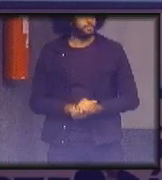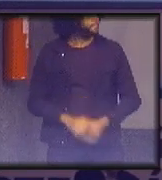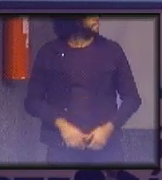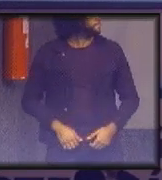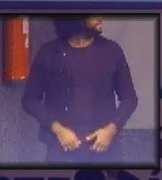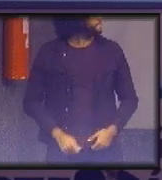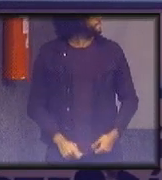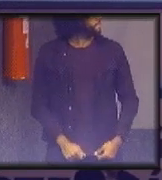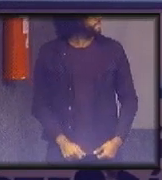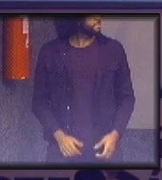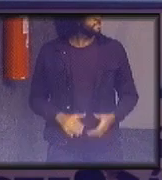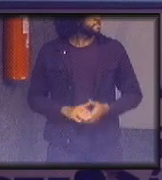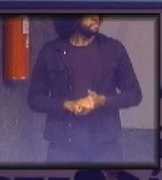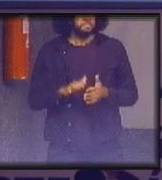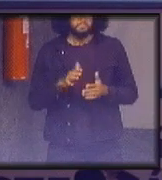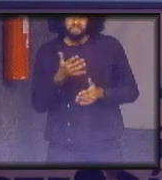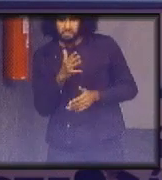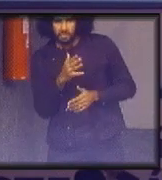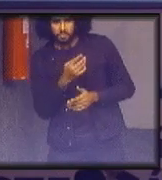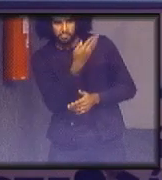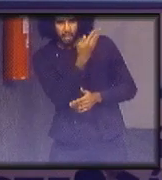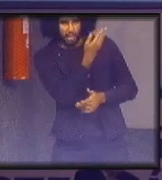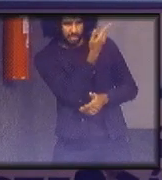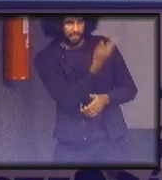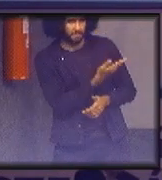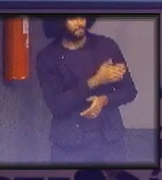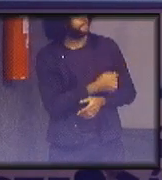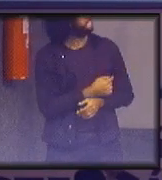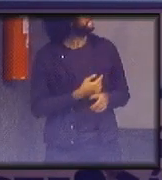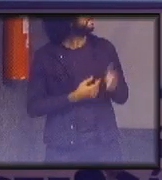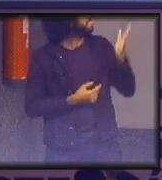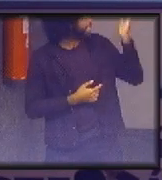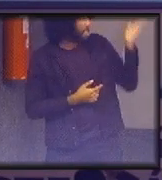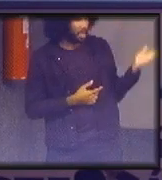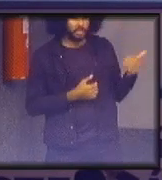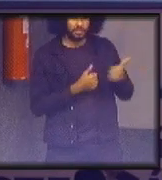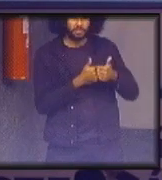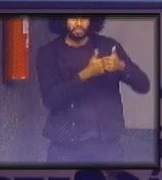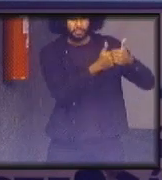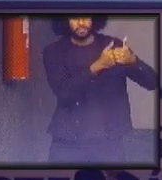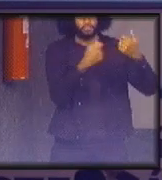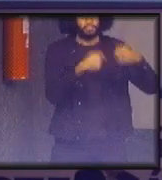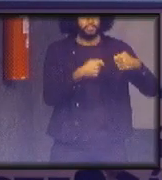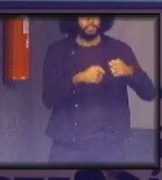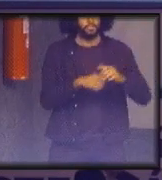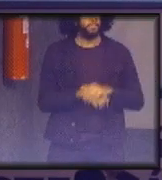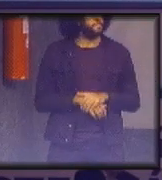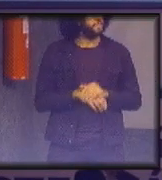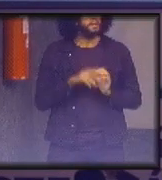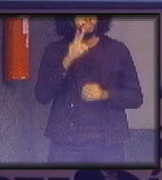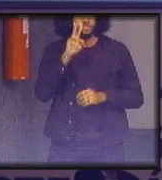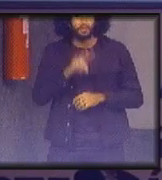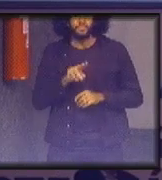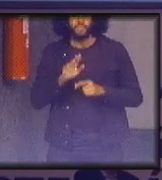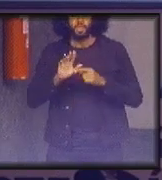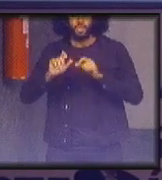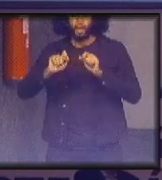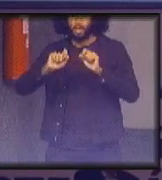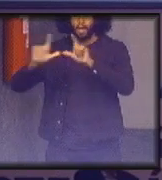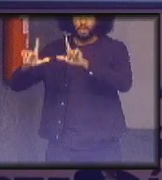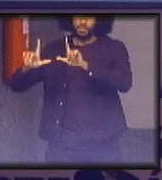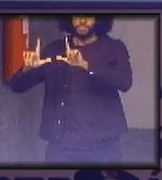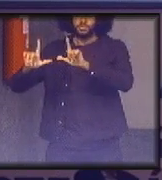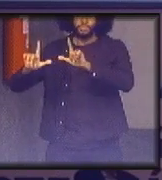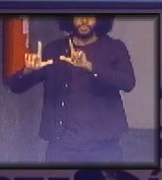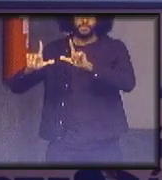parece com essa figura aqui né e é essa sequência se vocês olharem a apresentação a gente veio